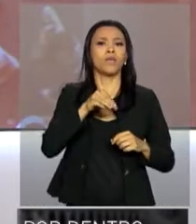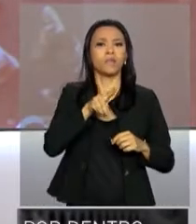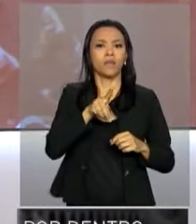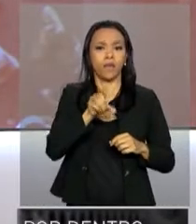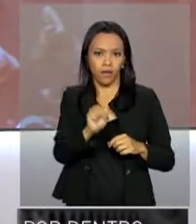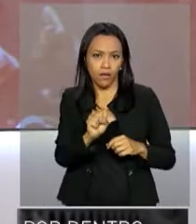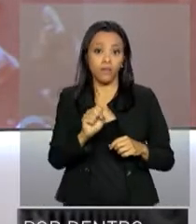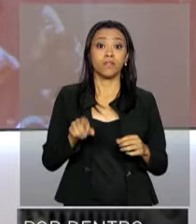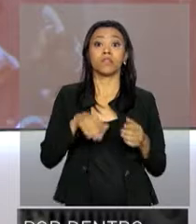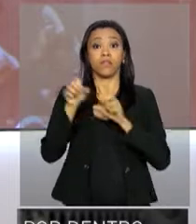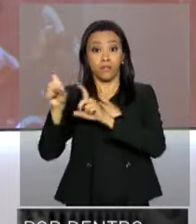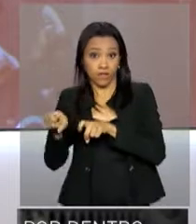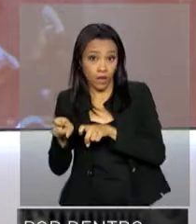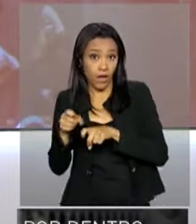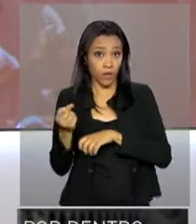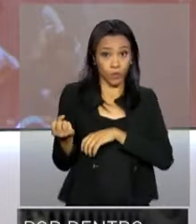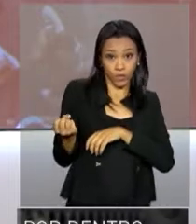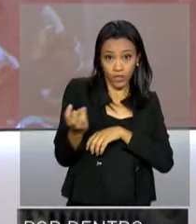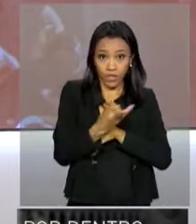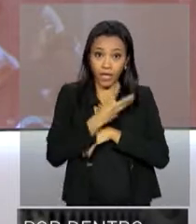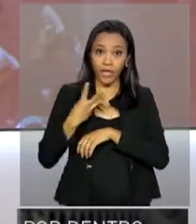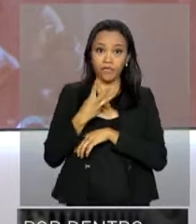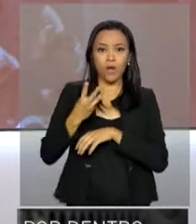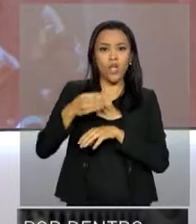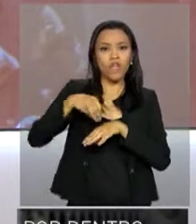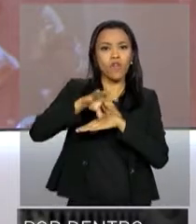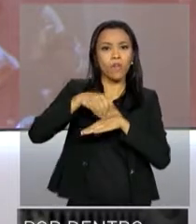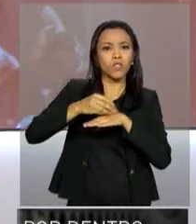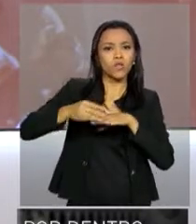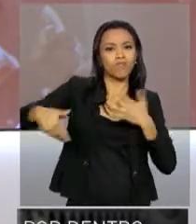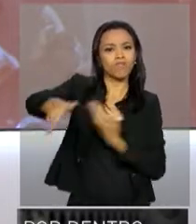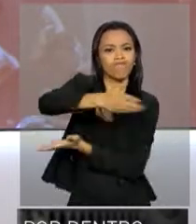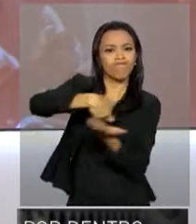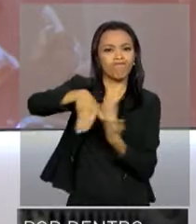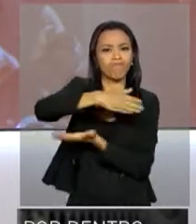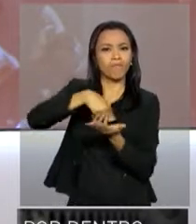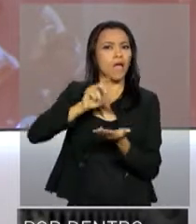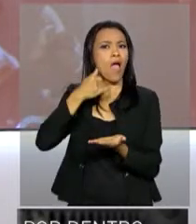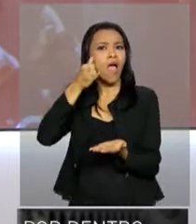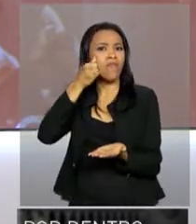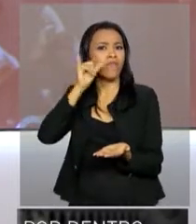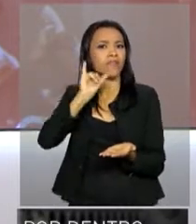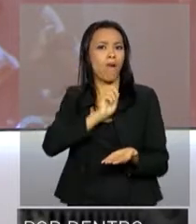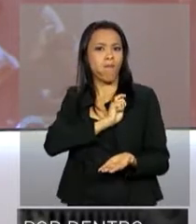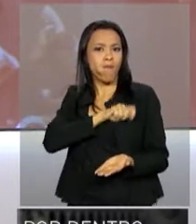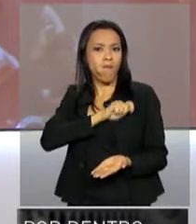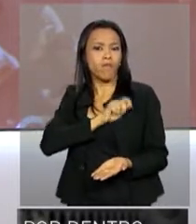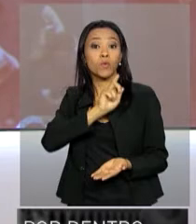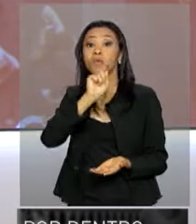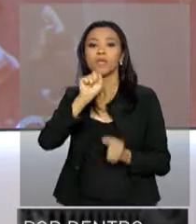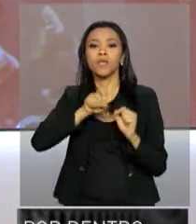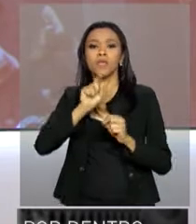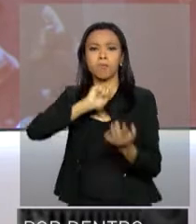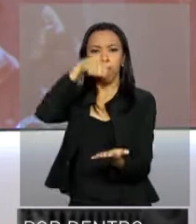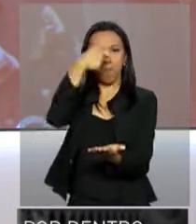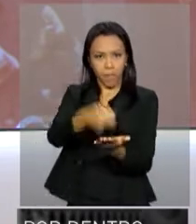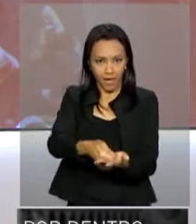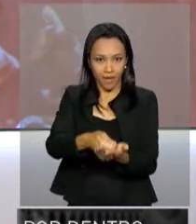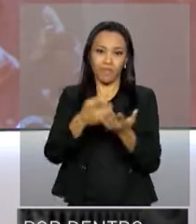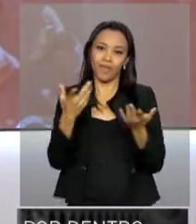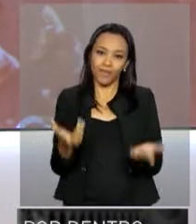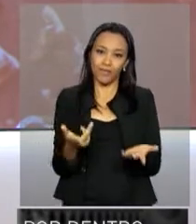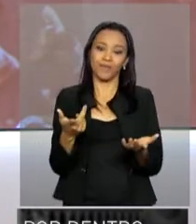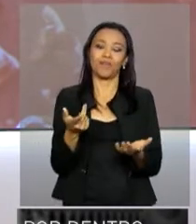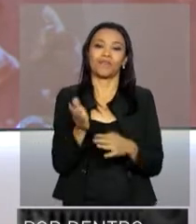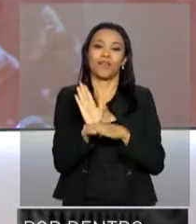Social e Agrário vão compartilhar informações dos bancos de dados para evitar fraudes no pagamento de benefícios sociais.